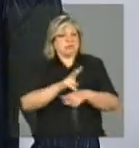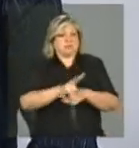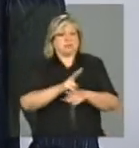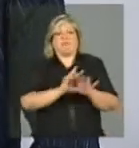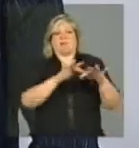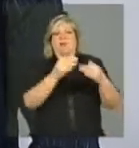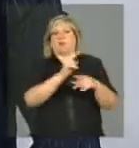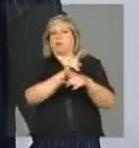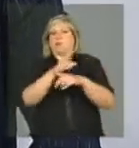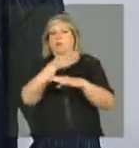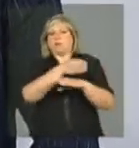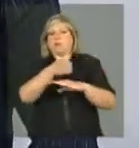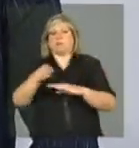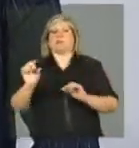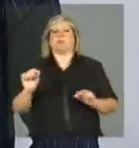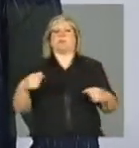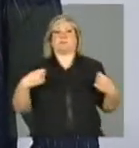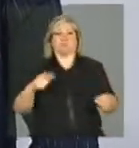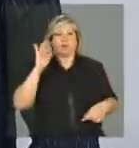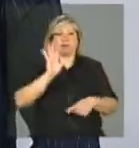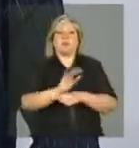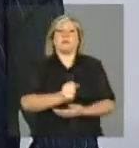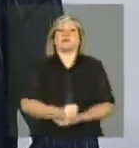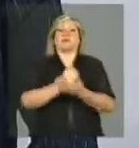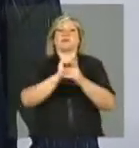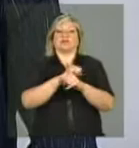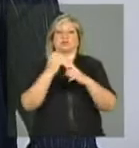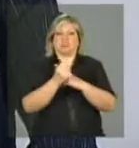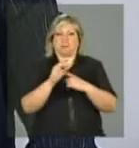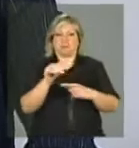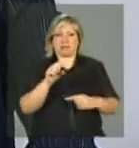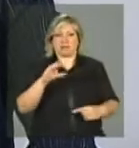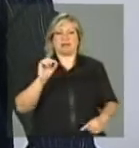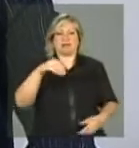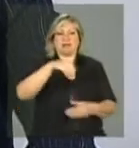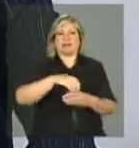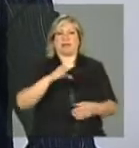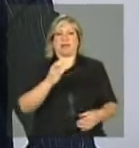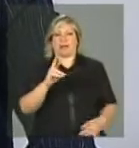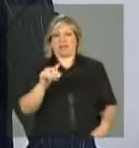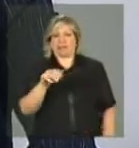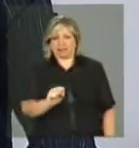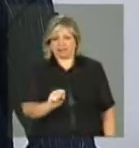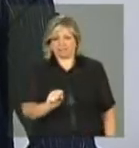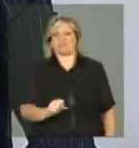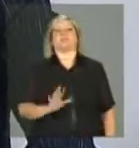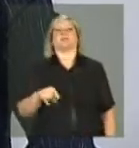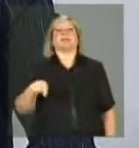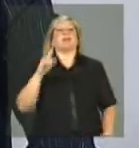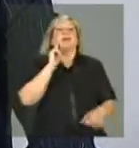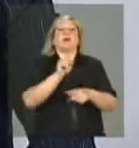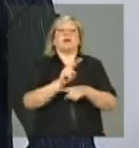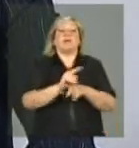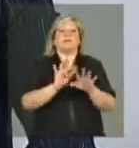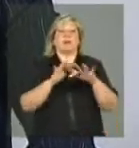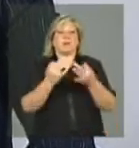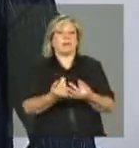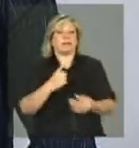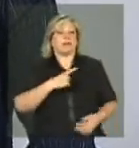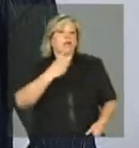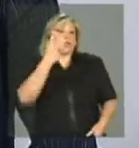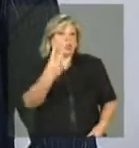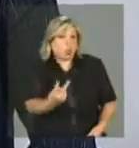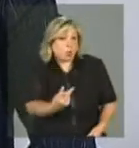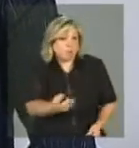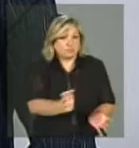fica hoje na Proteção Social Básica, no CRAS. O acompanhamento familiar se dá de duas formas. Ele